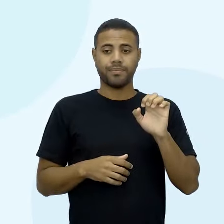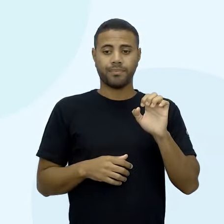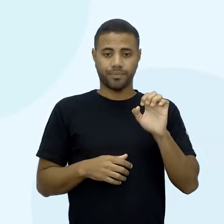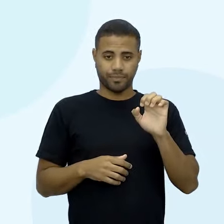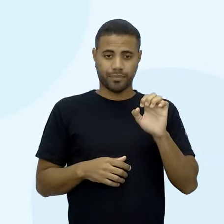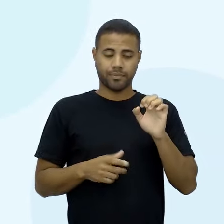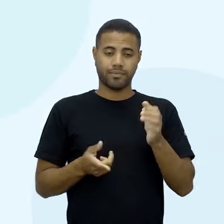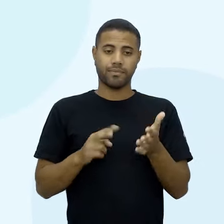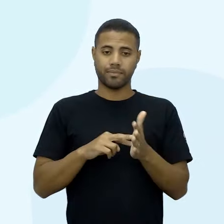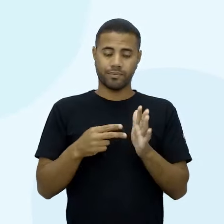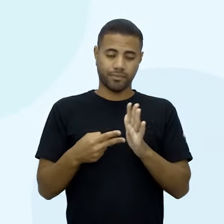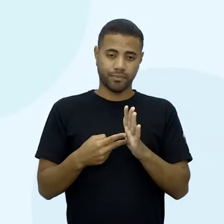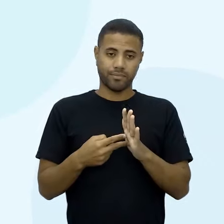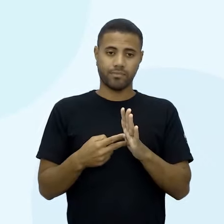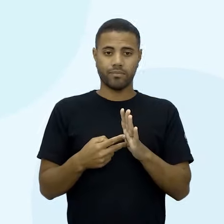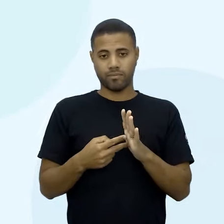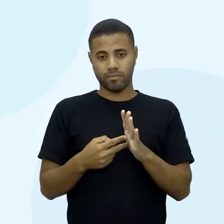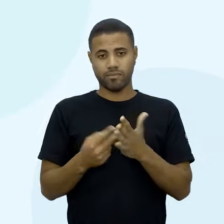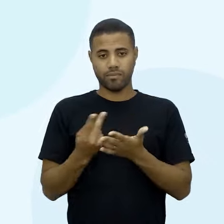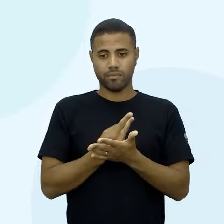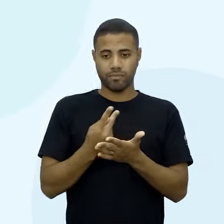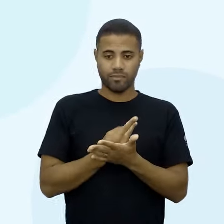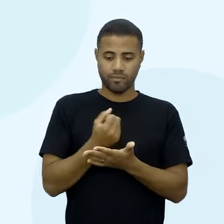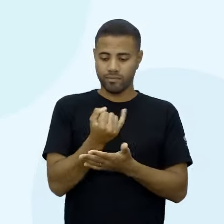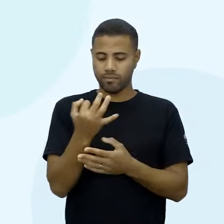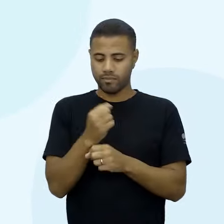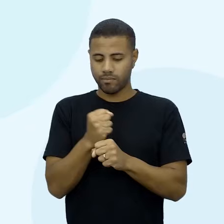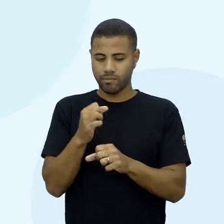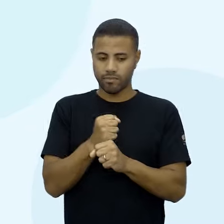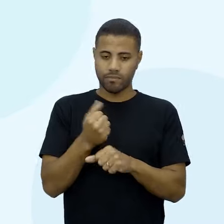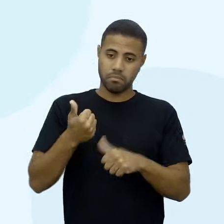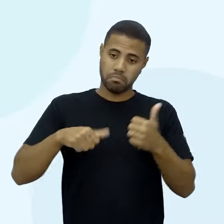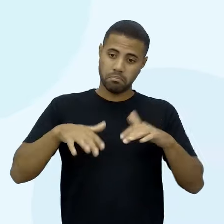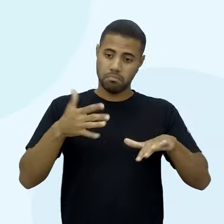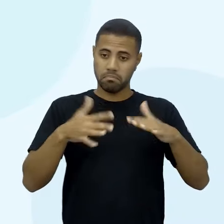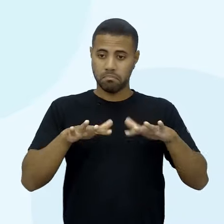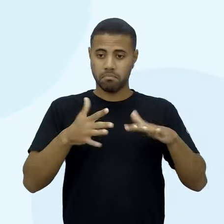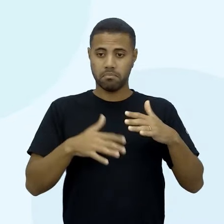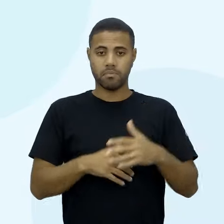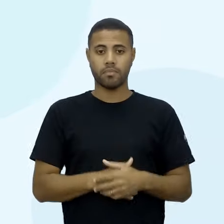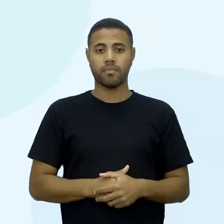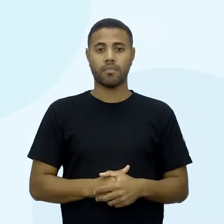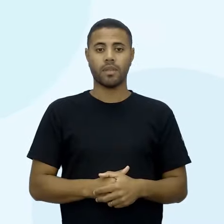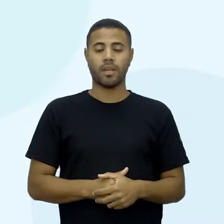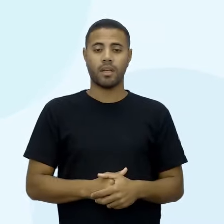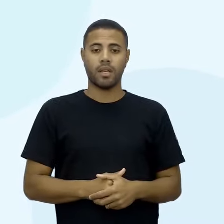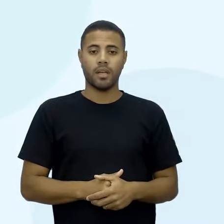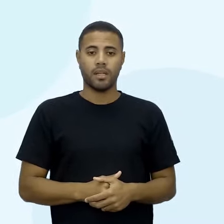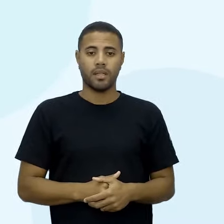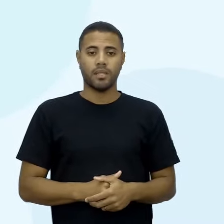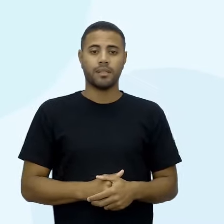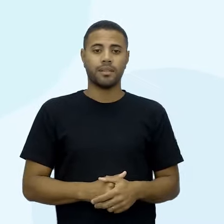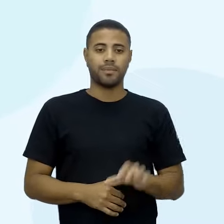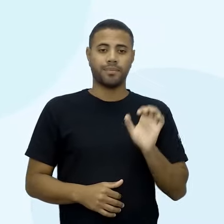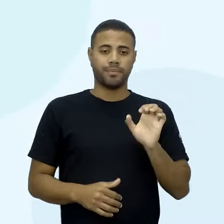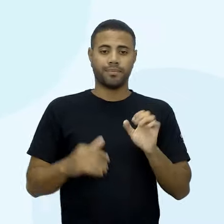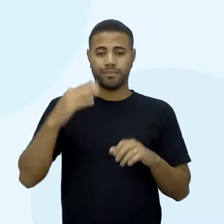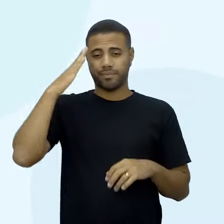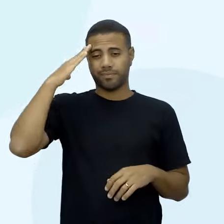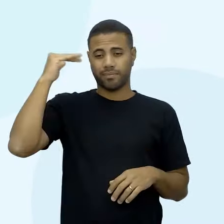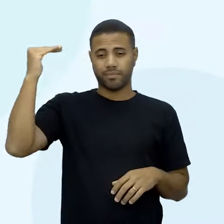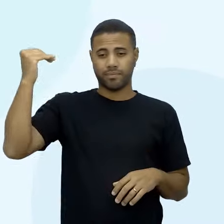Essa, né? Essa letrinha aí, né? Muito, muito famosa, em língua portuguesa, a famosa